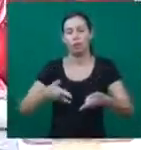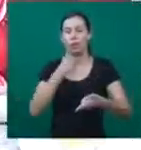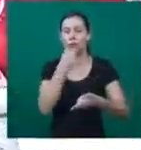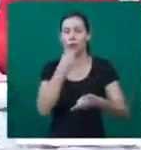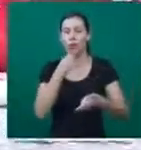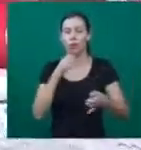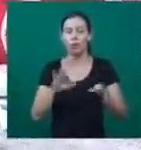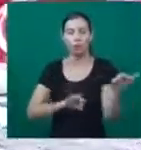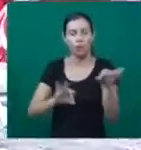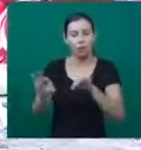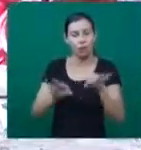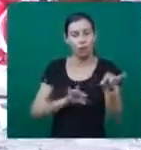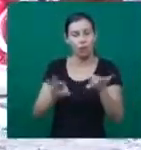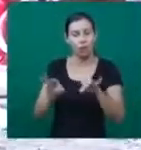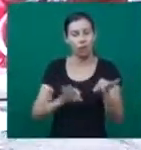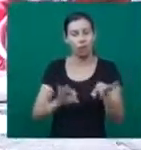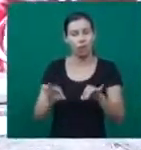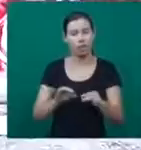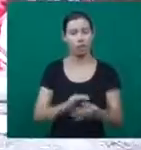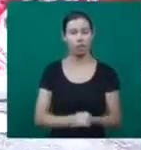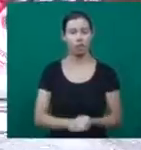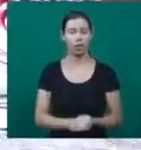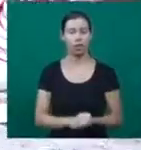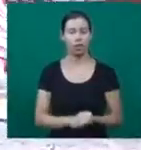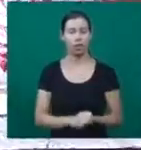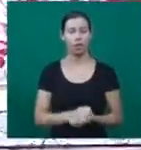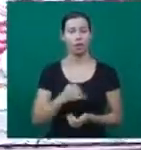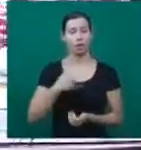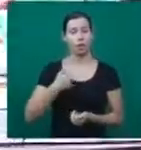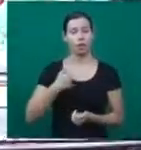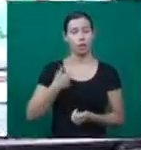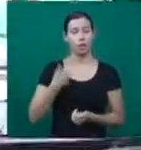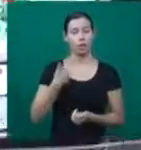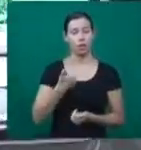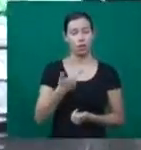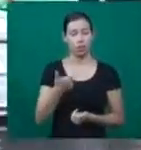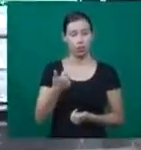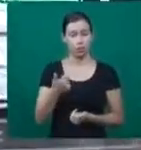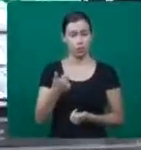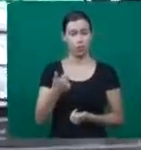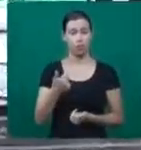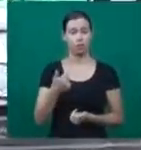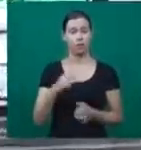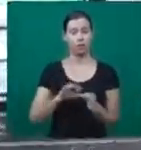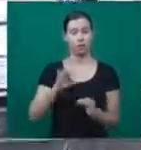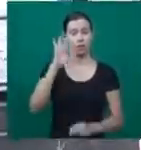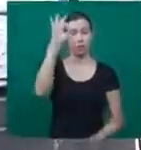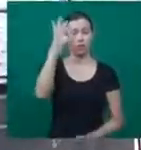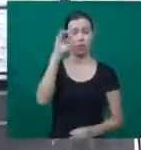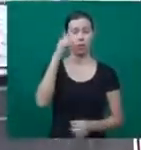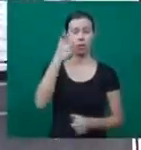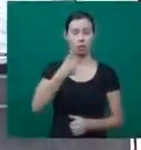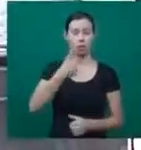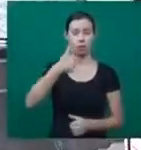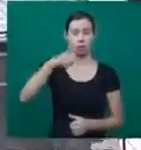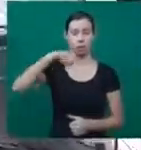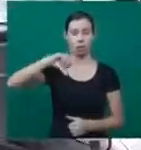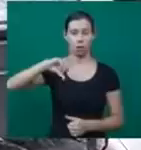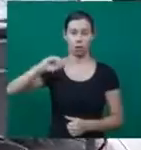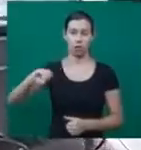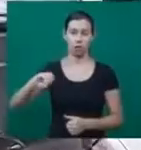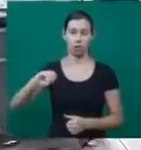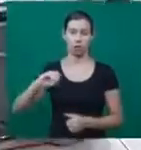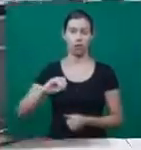e não é difícil entender o porquê. Aos 12 anos, Fernandinho media 1,90m. Cresceu